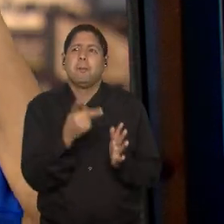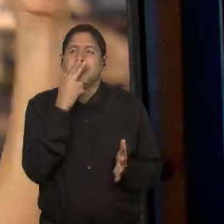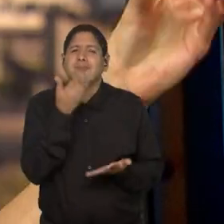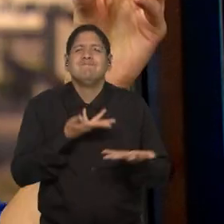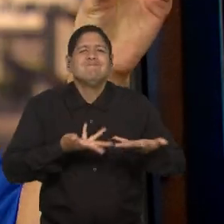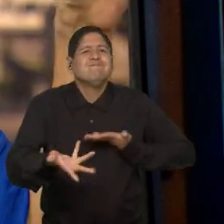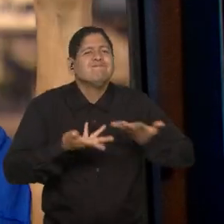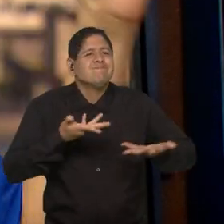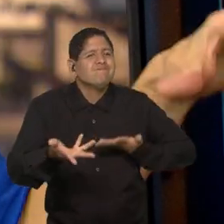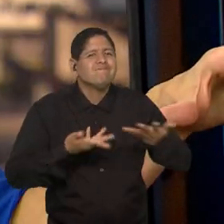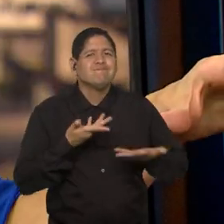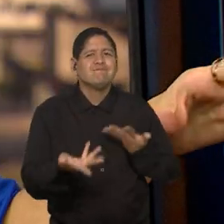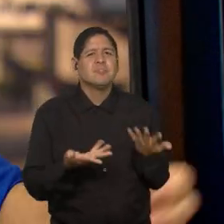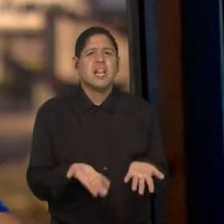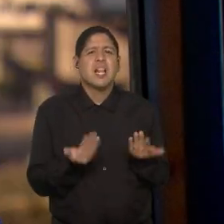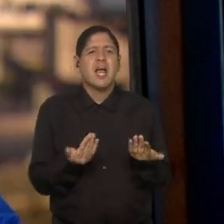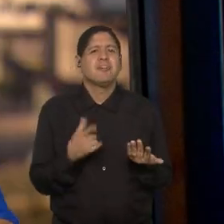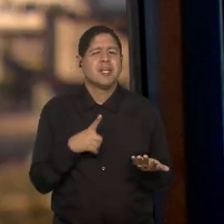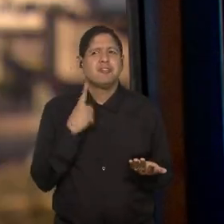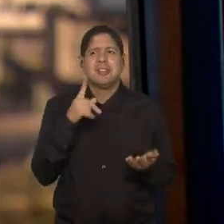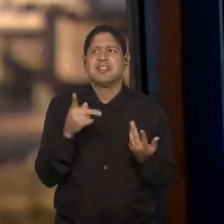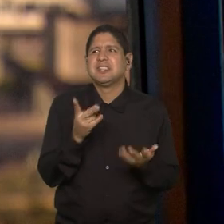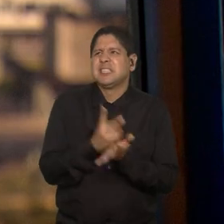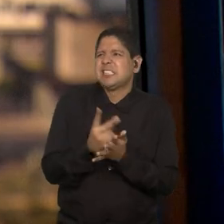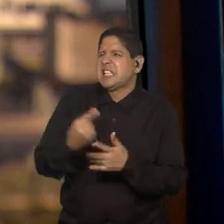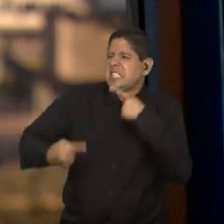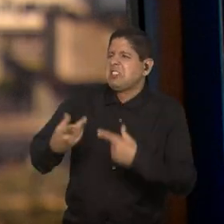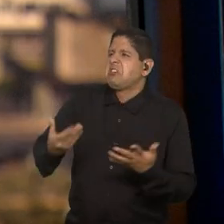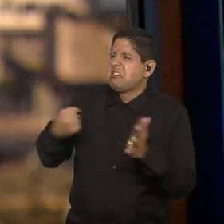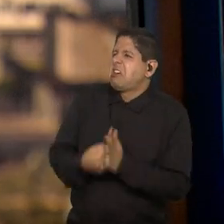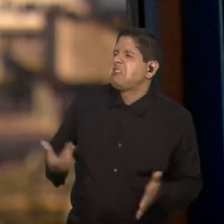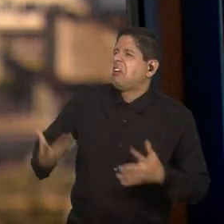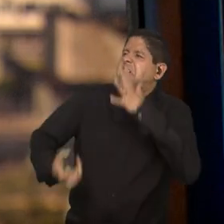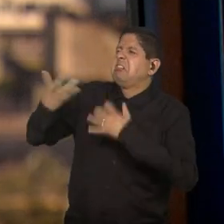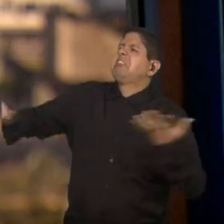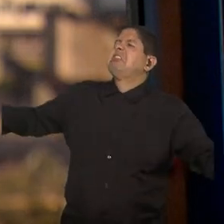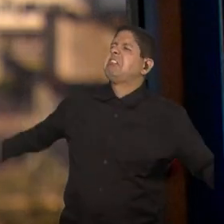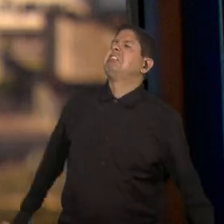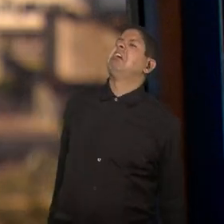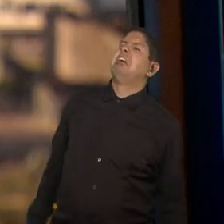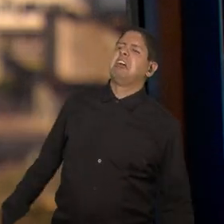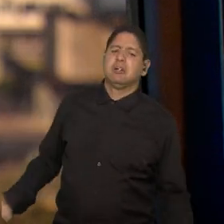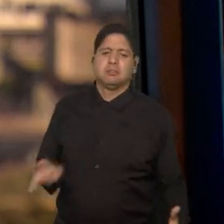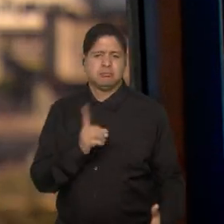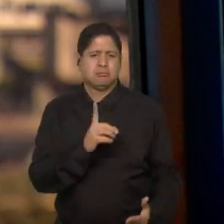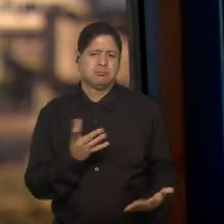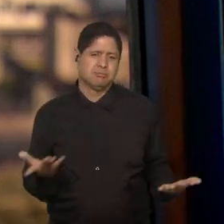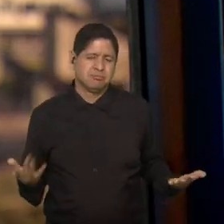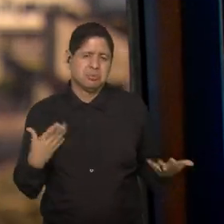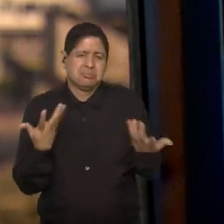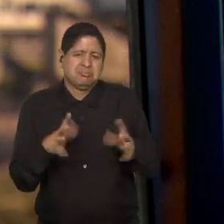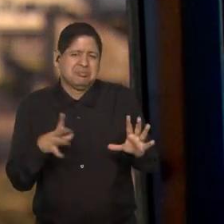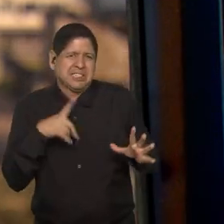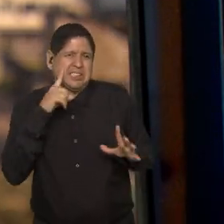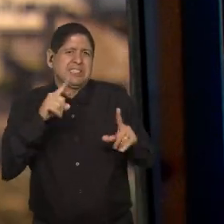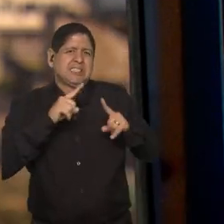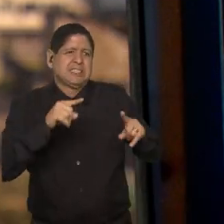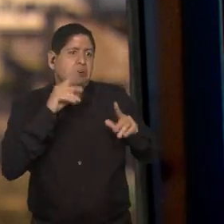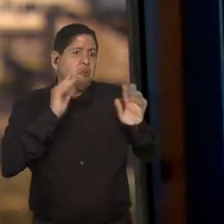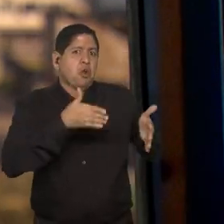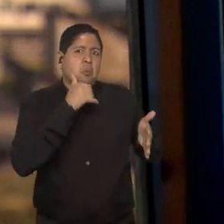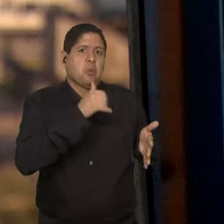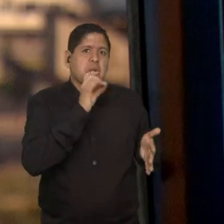fluidez, de ter essa leveza, de não ter que ficar combatendo, ter que ficar brigando toda hora para chamar a atenção do futebol feminino e tudo mais.